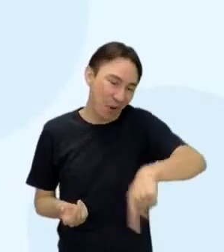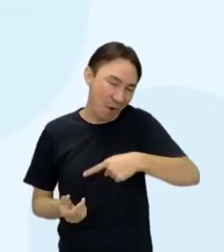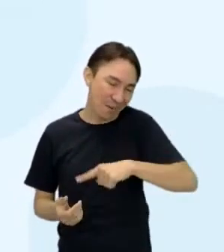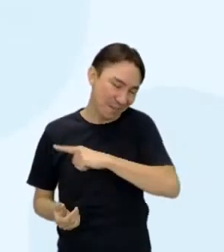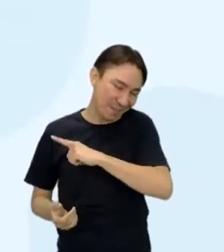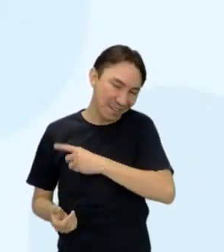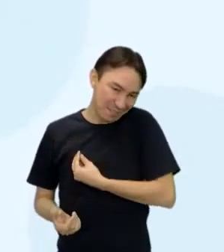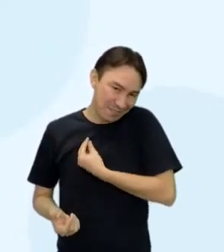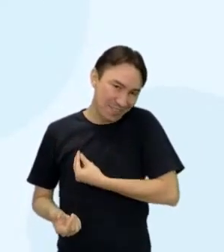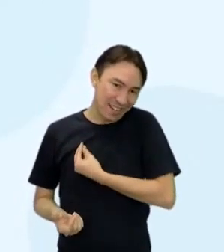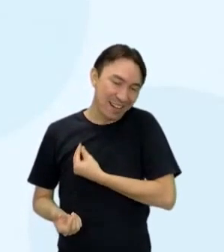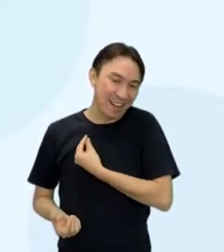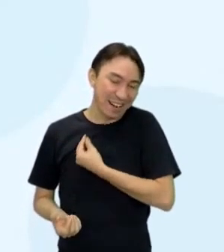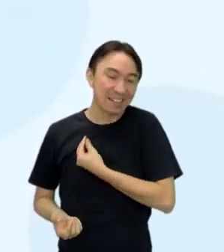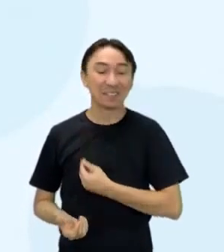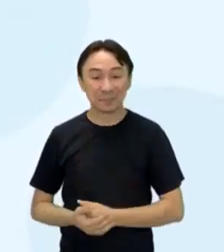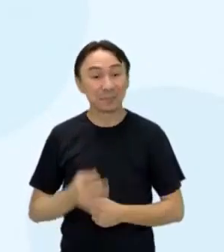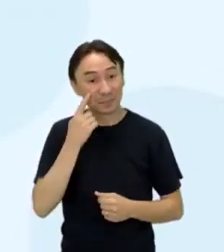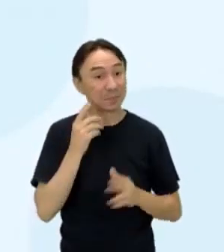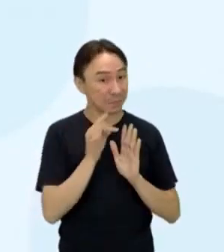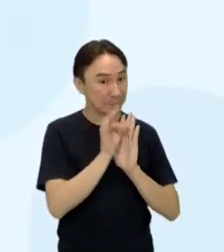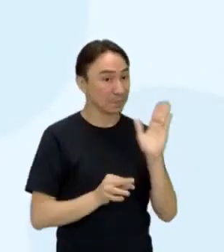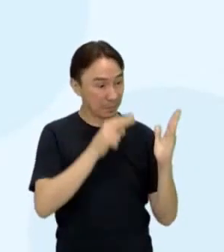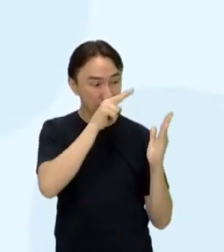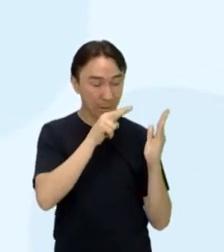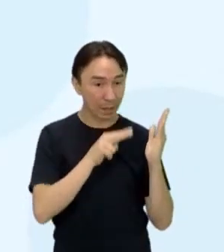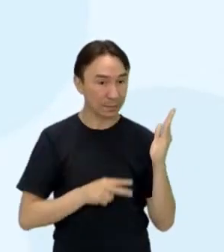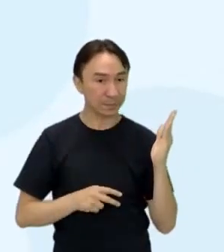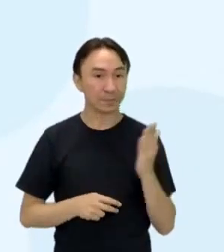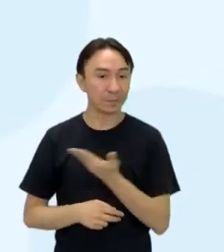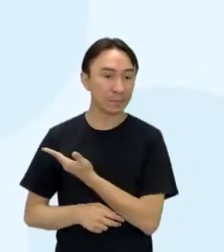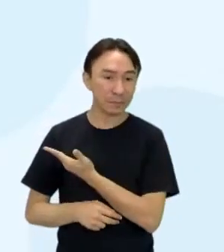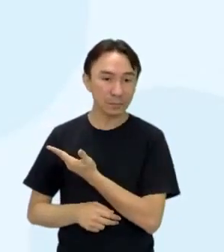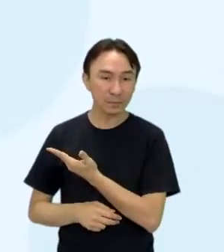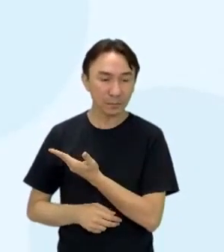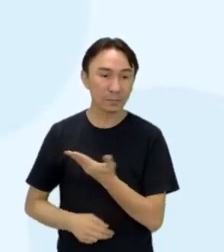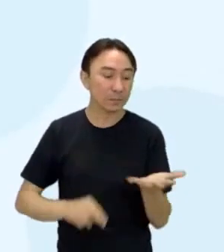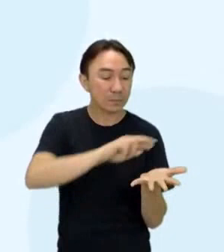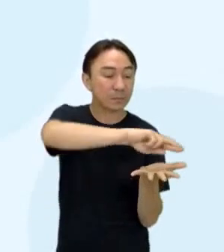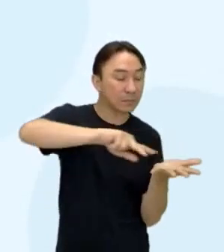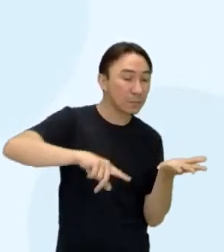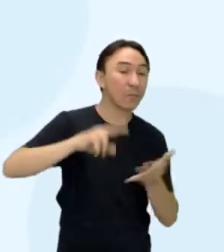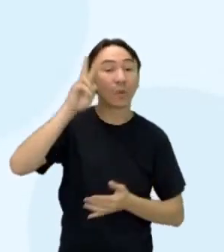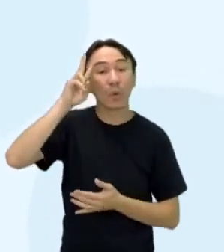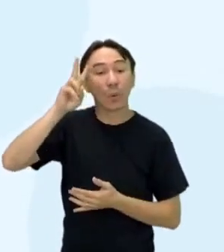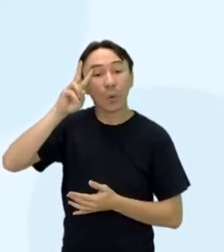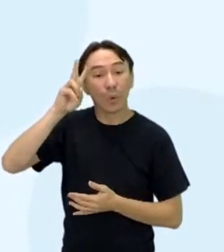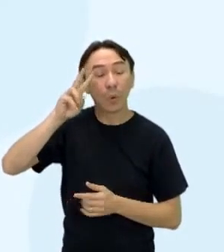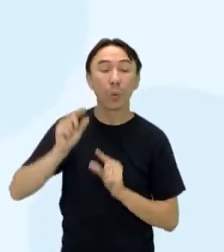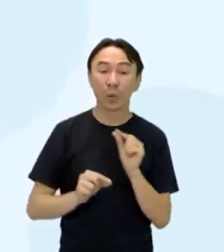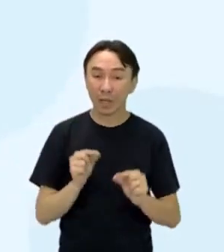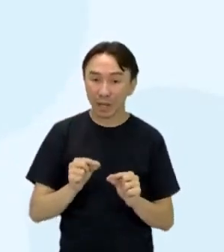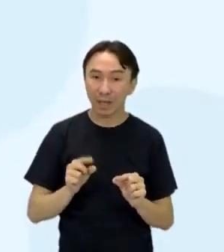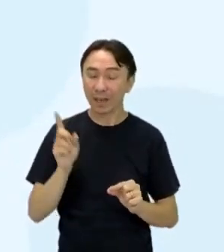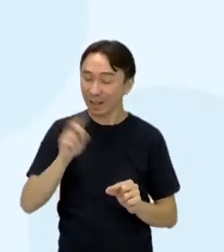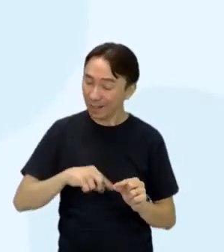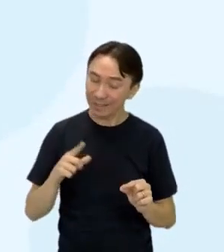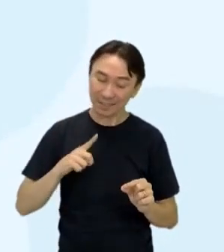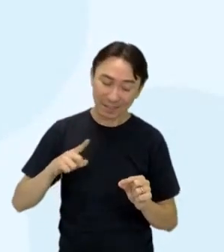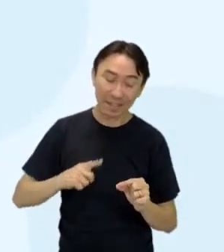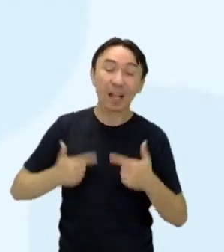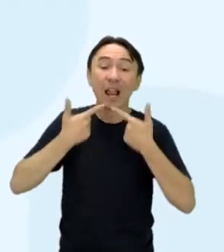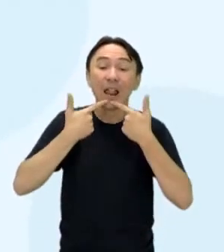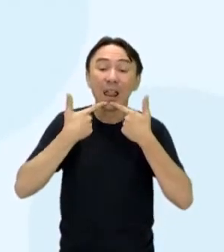E aí, vamos ler o texto. Variedades históricas relacionadas com a mudança linguística. Essas